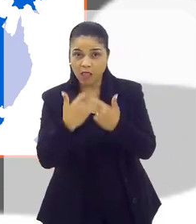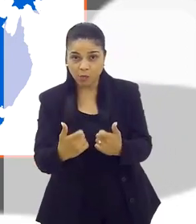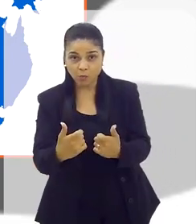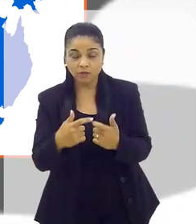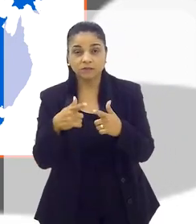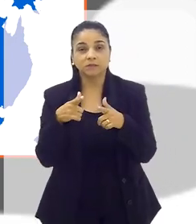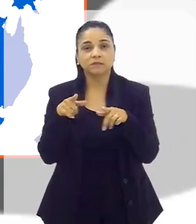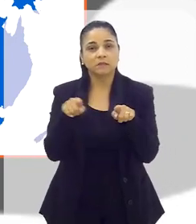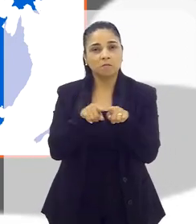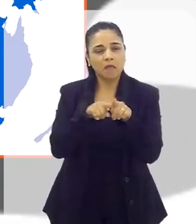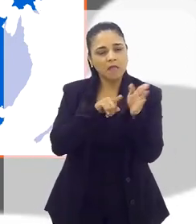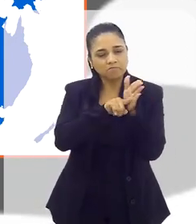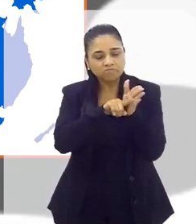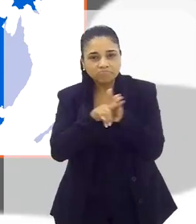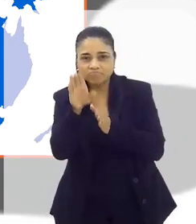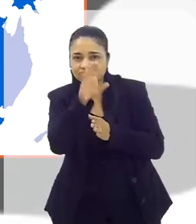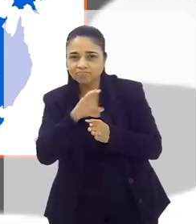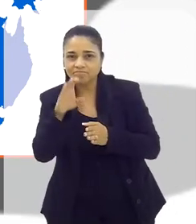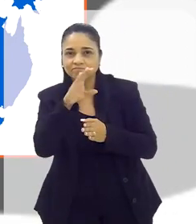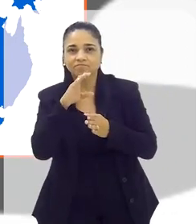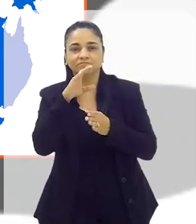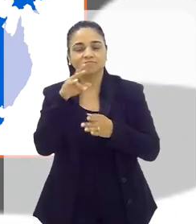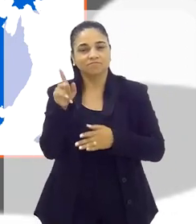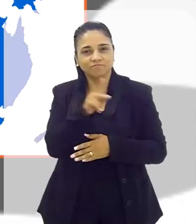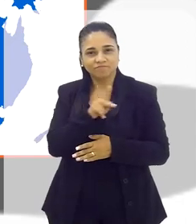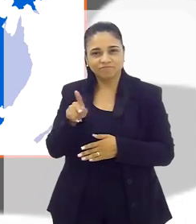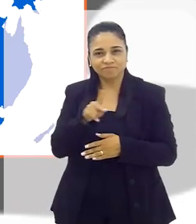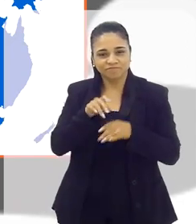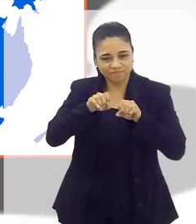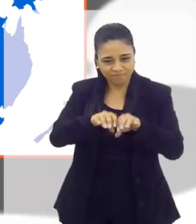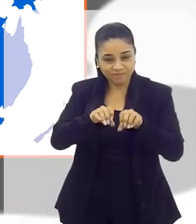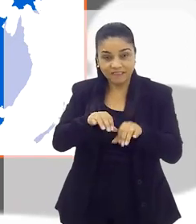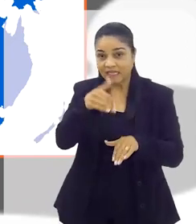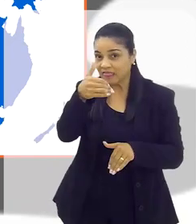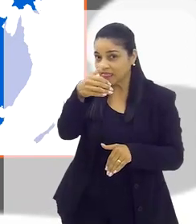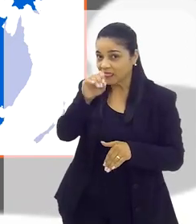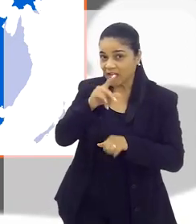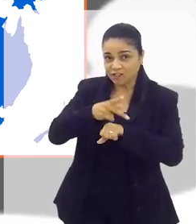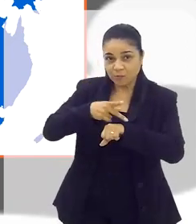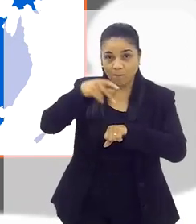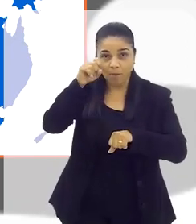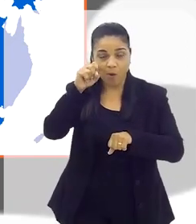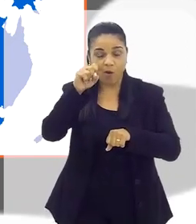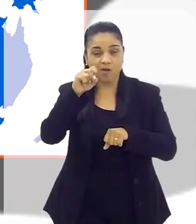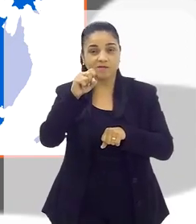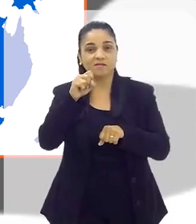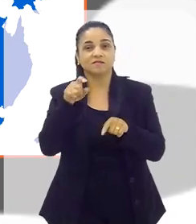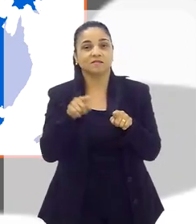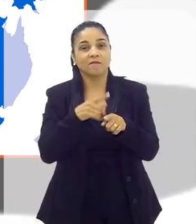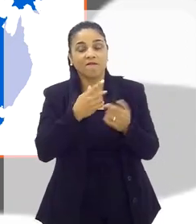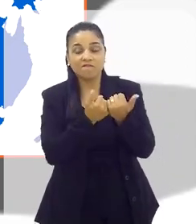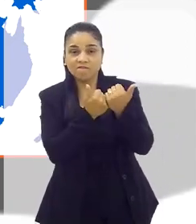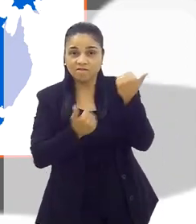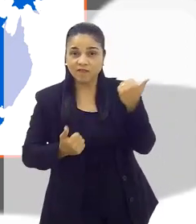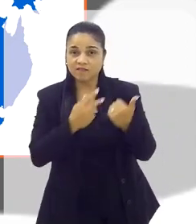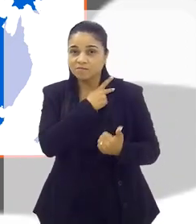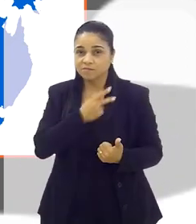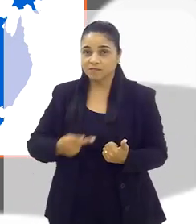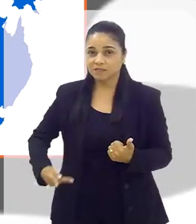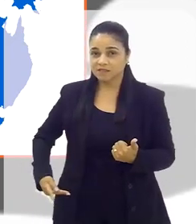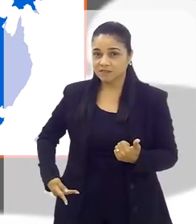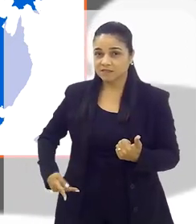Cidade e Ciências Turísticas, mestre em Educação com 10 pós-graduações, sendo atualmente o vice-presidente